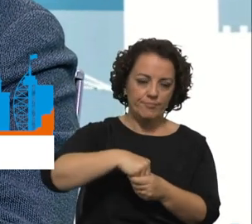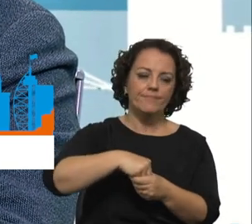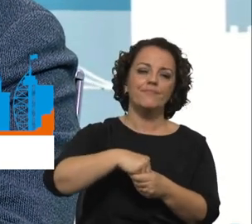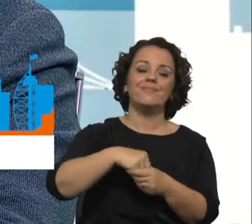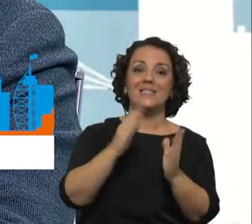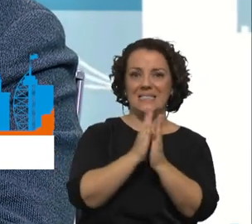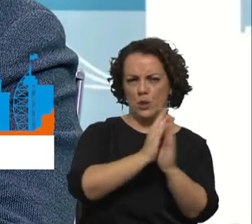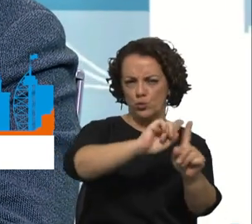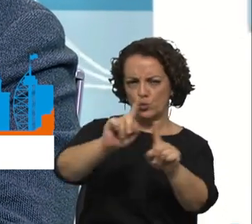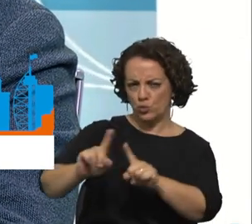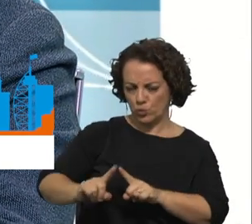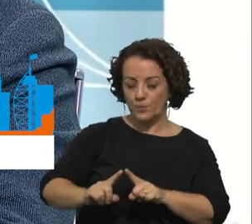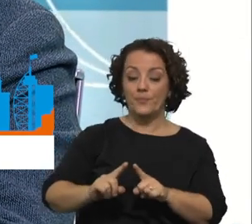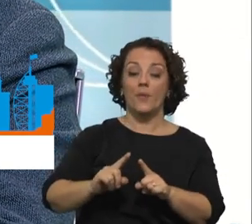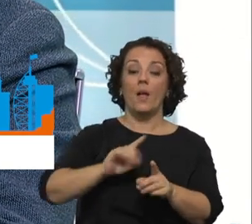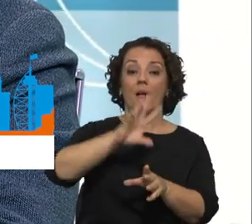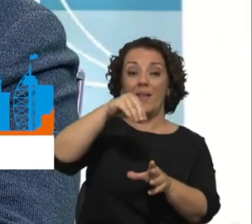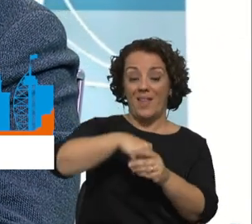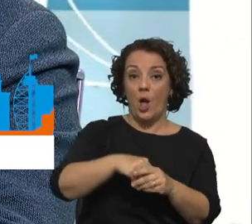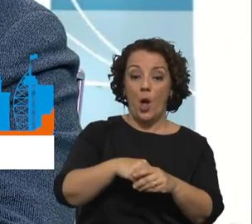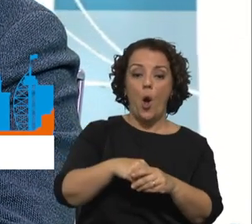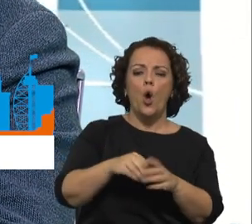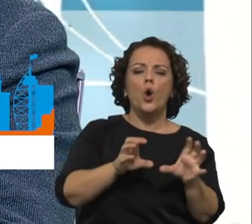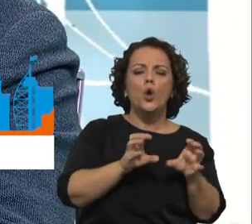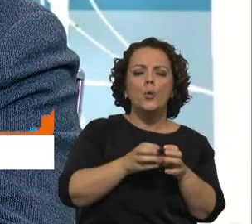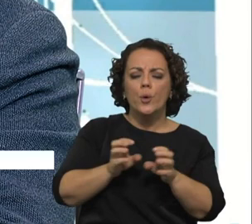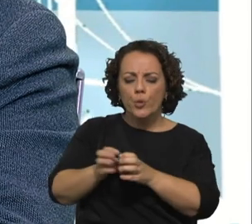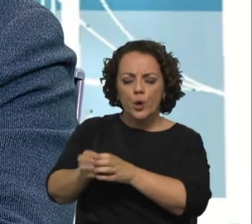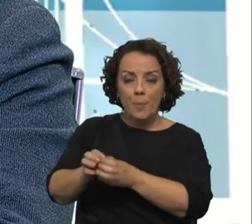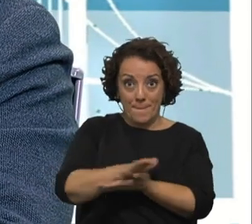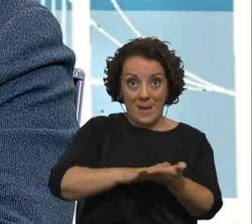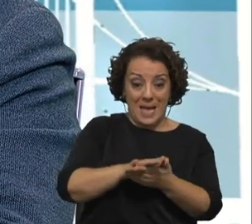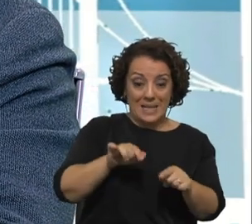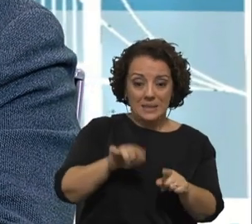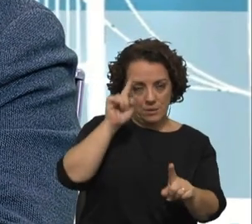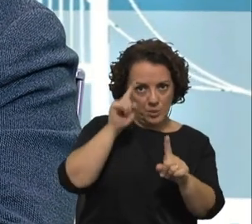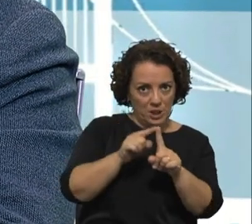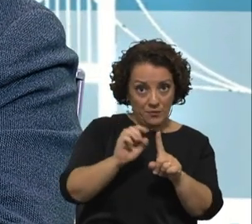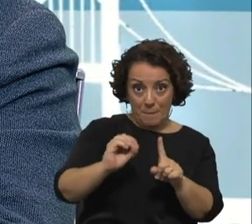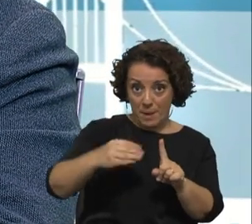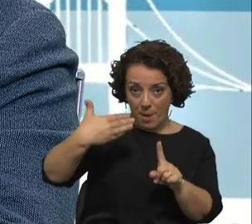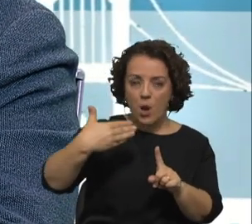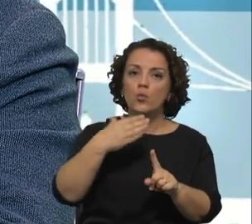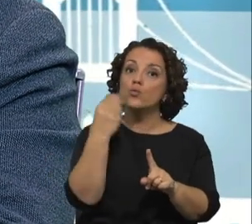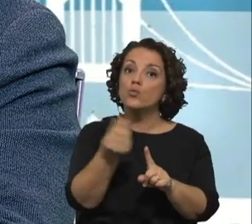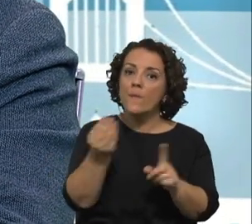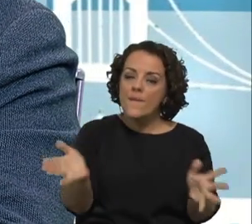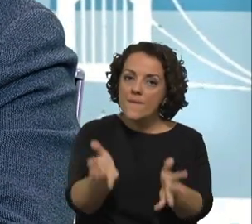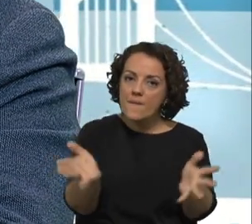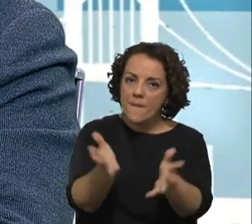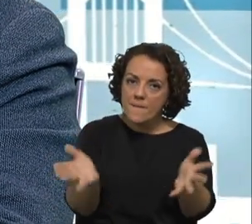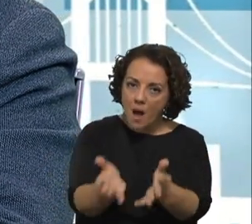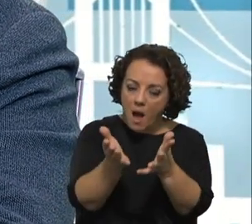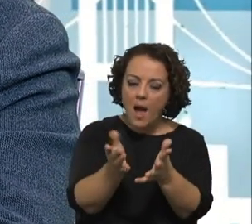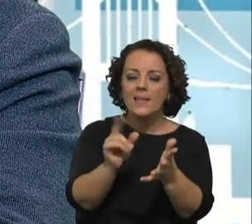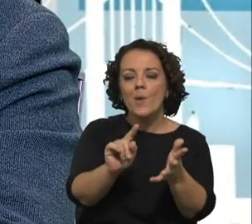implementado, a dinamização dos grupos de base passa pelo incentivo aos jovens e para o incentivo também aos